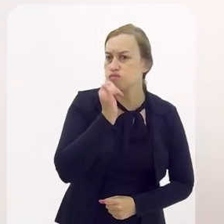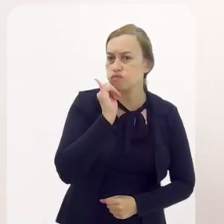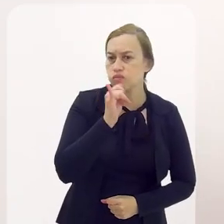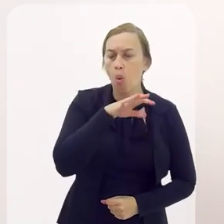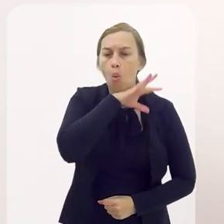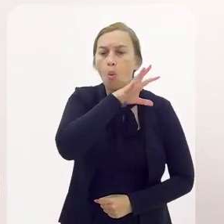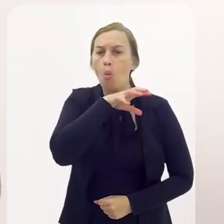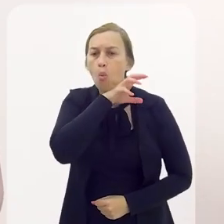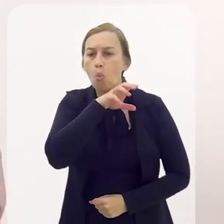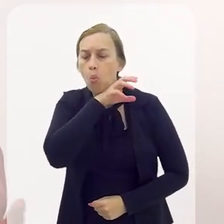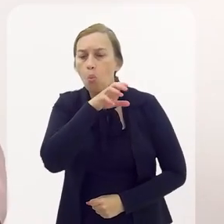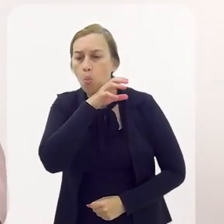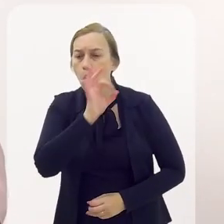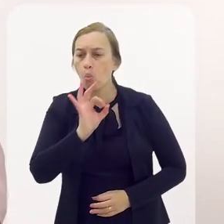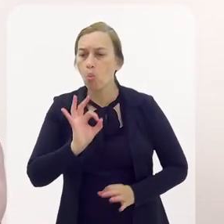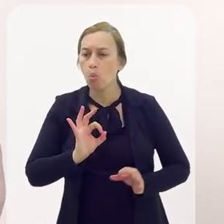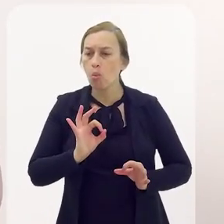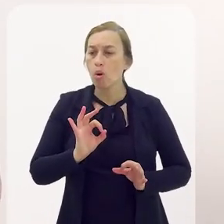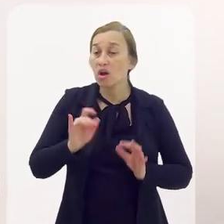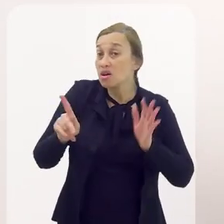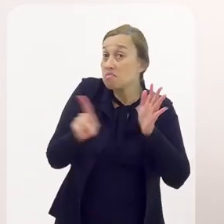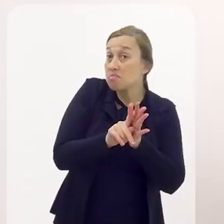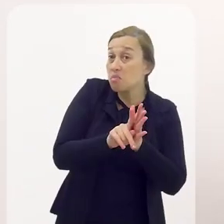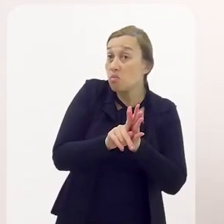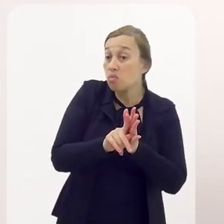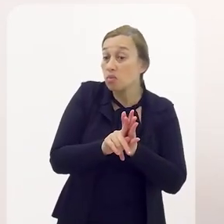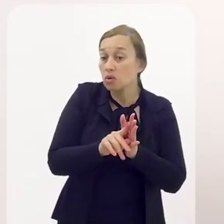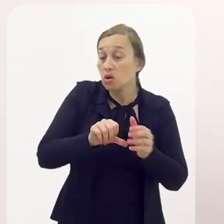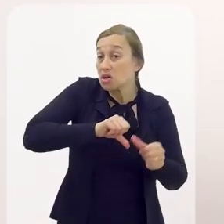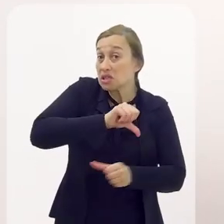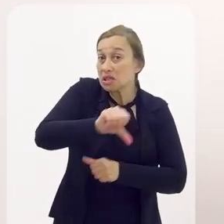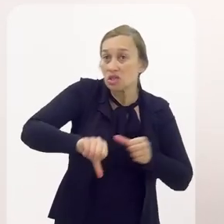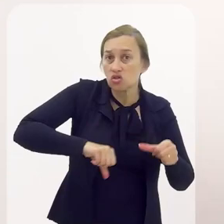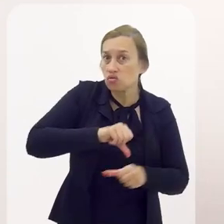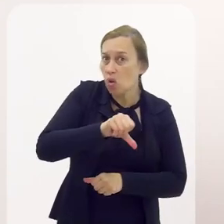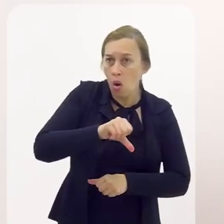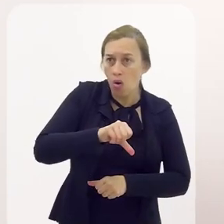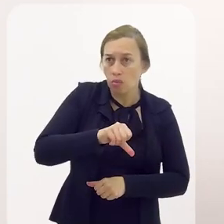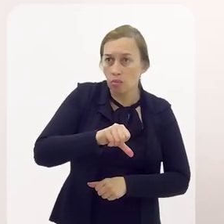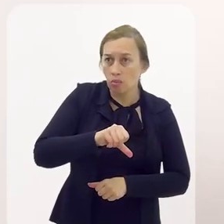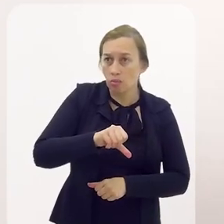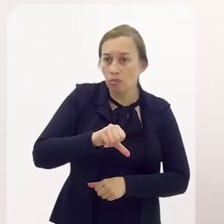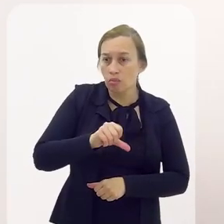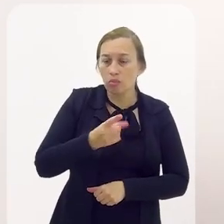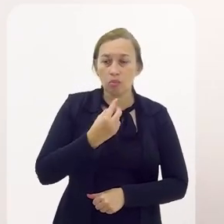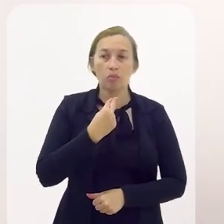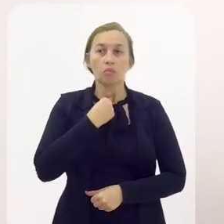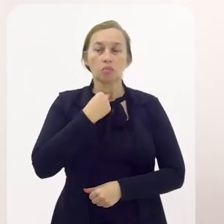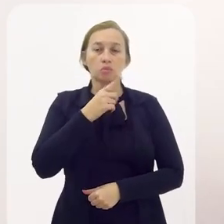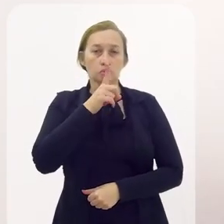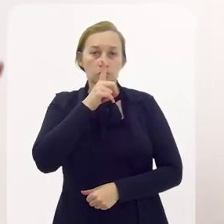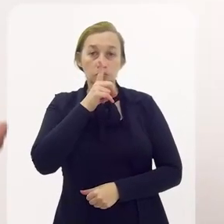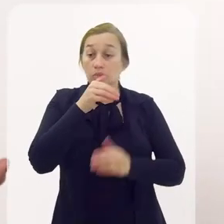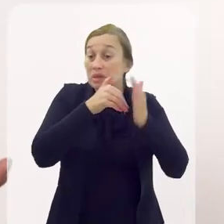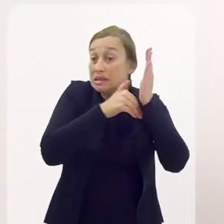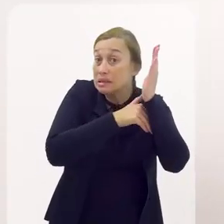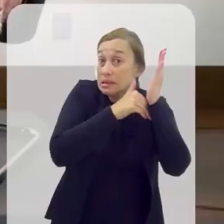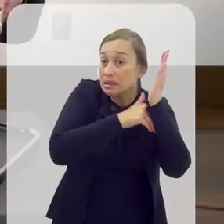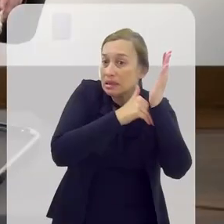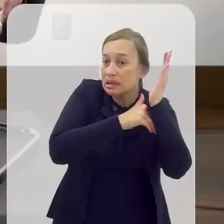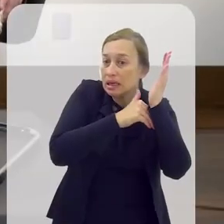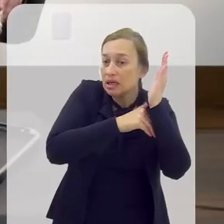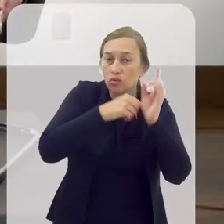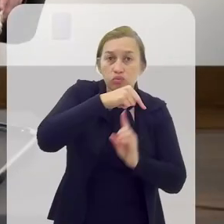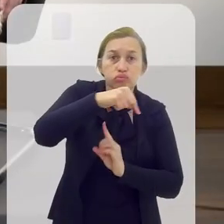animal que a ele pertence, ou que a ele se transforma. É uma coisa, é algo bem sagrado,